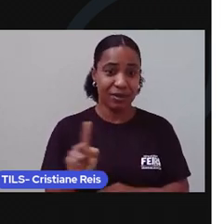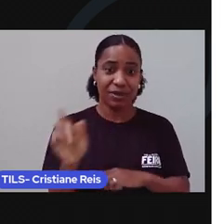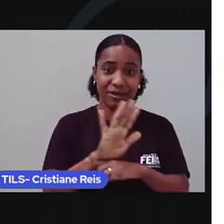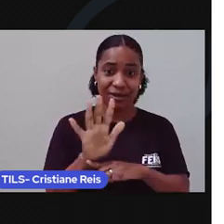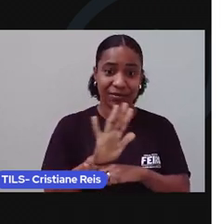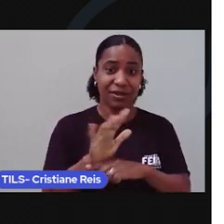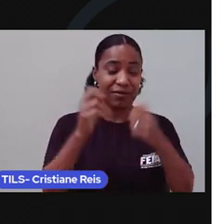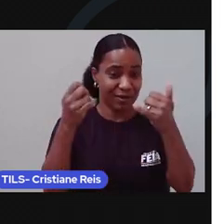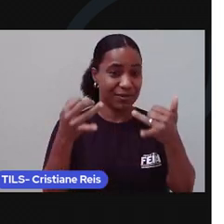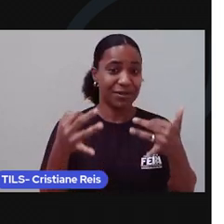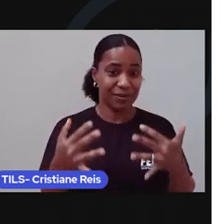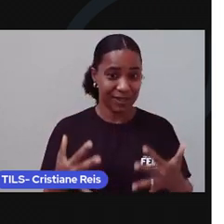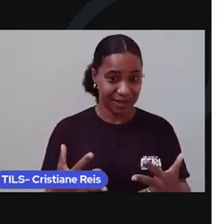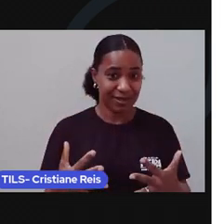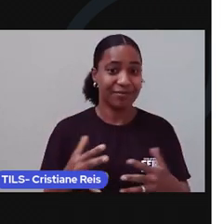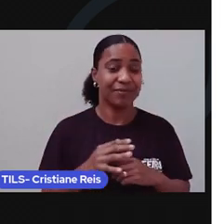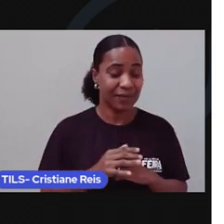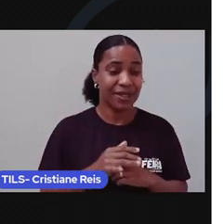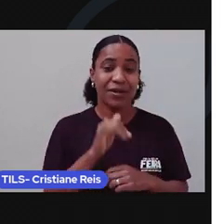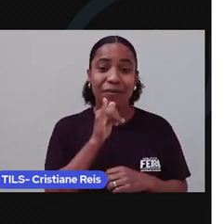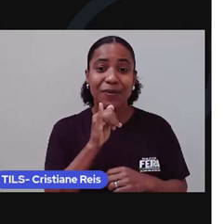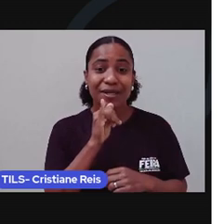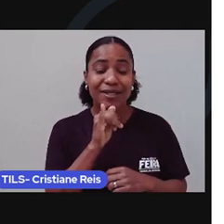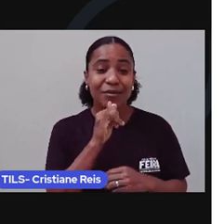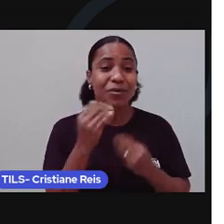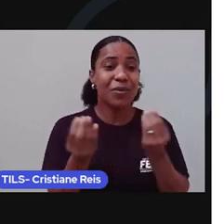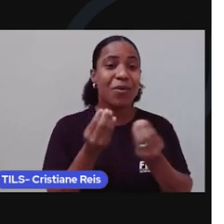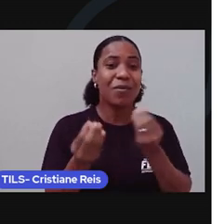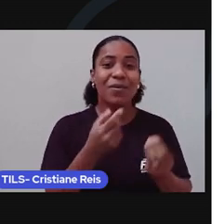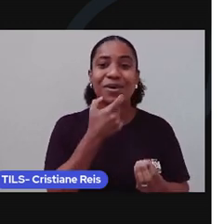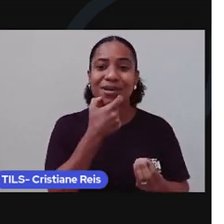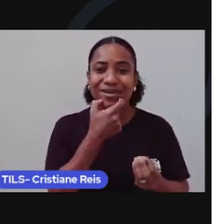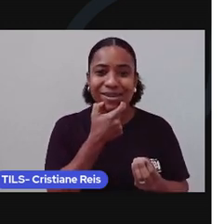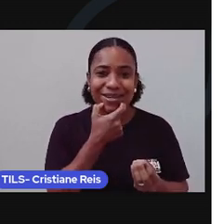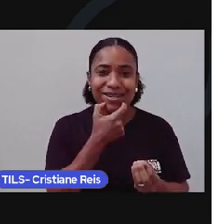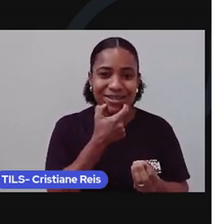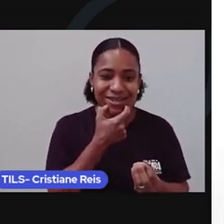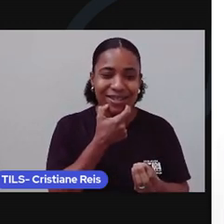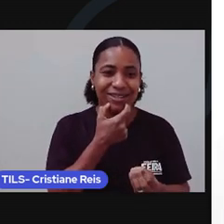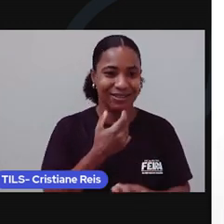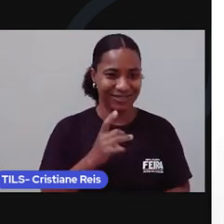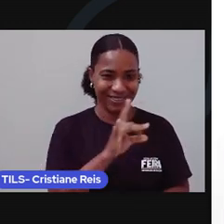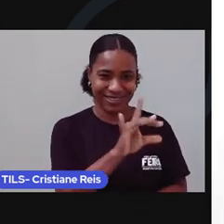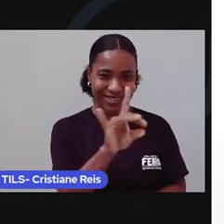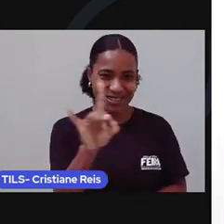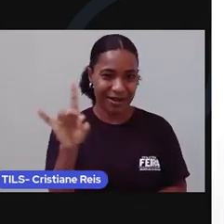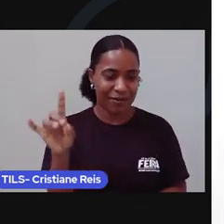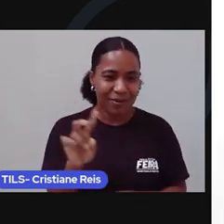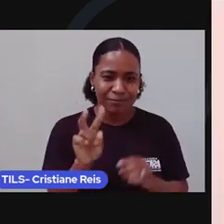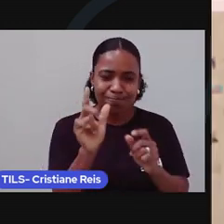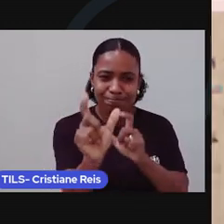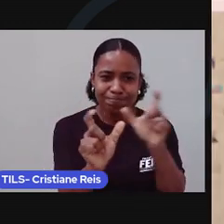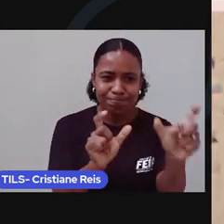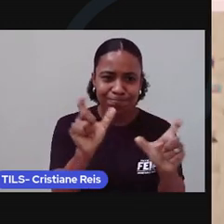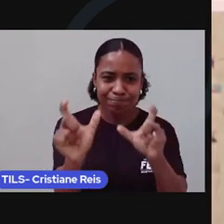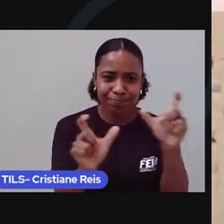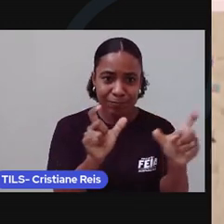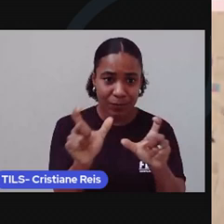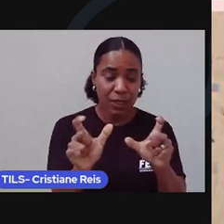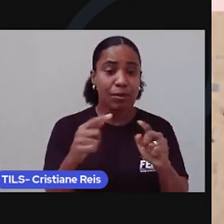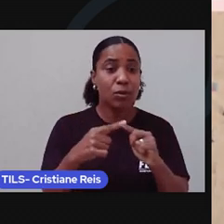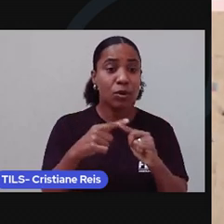estudar alguns exemplos que mostram o quanto o inglês está presente na vida dos brasileiros. Sabemos que a globalização